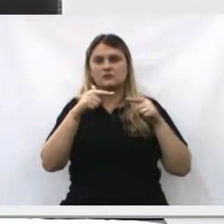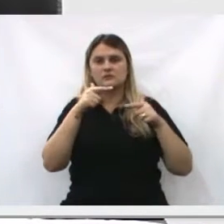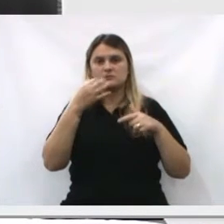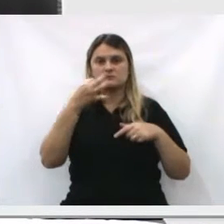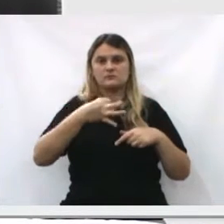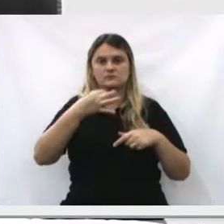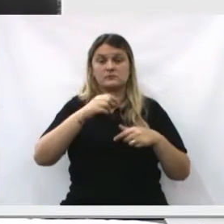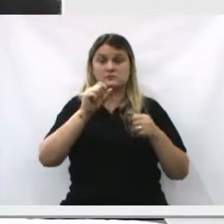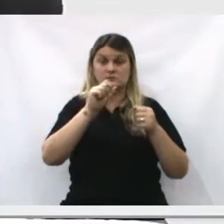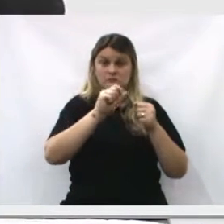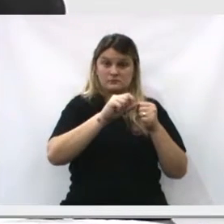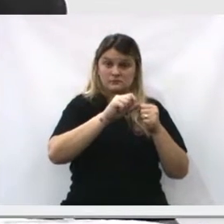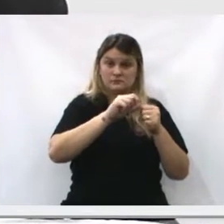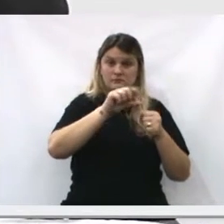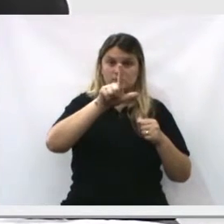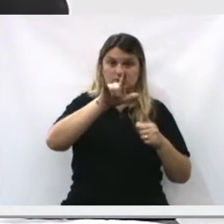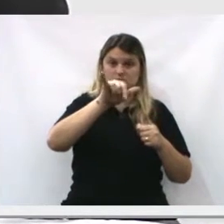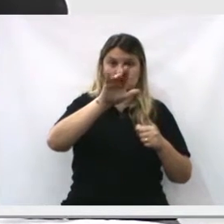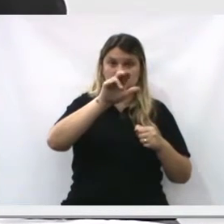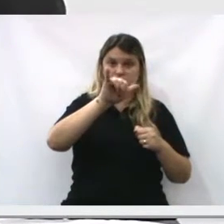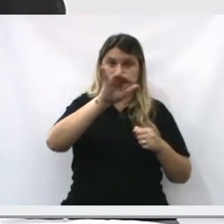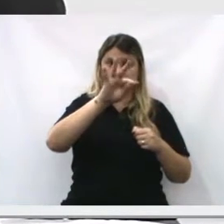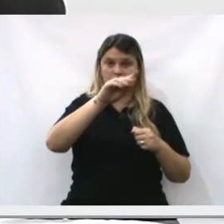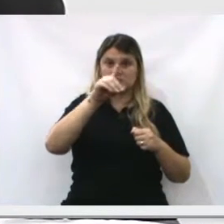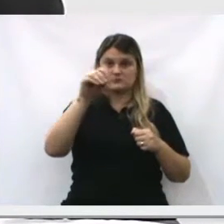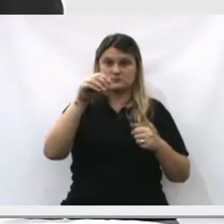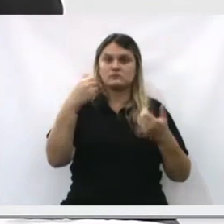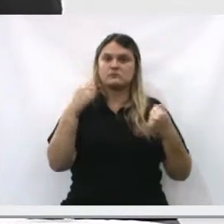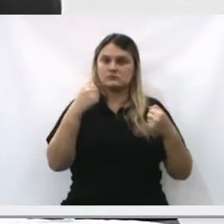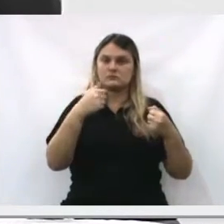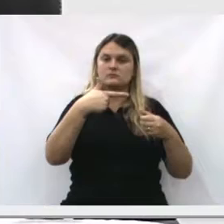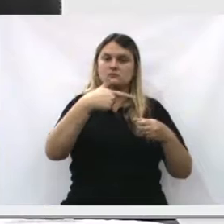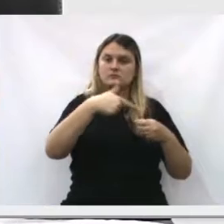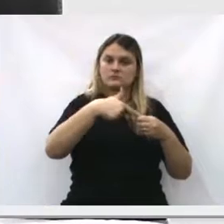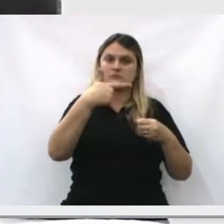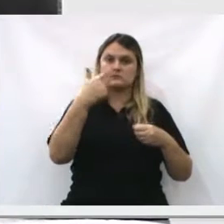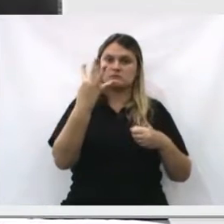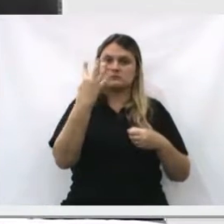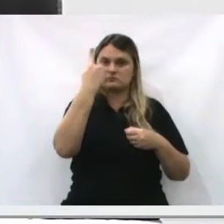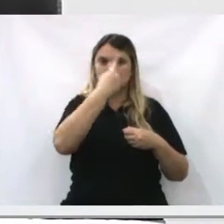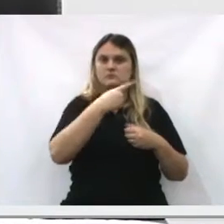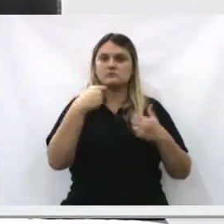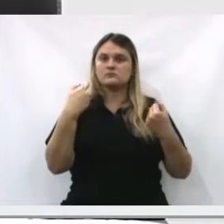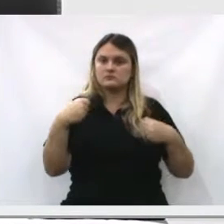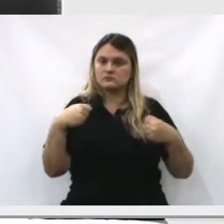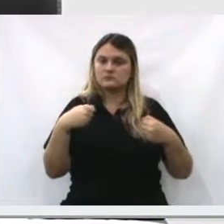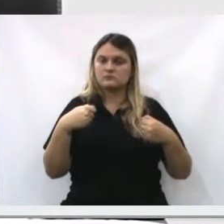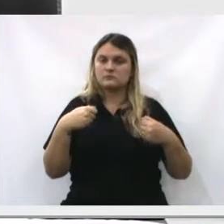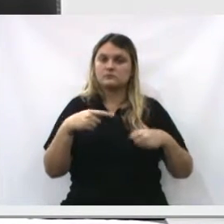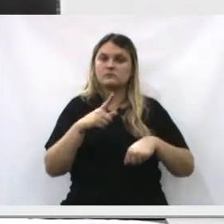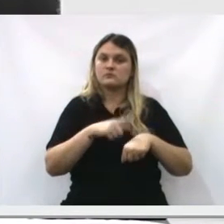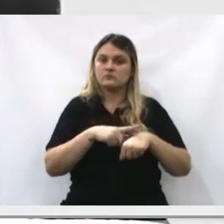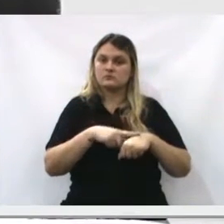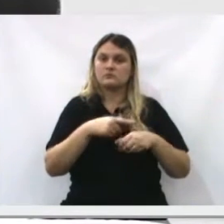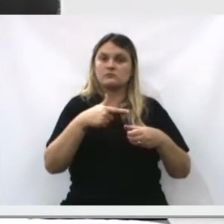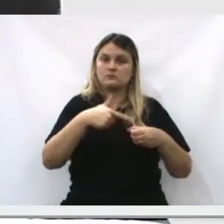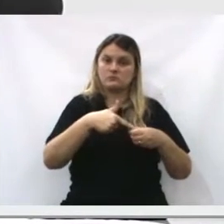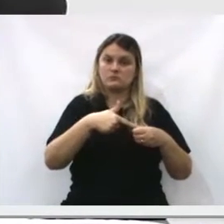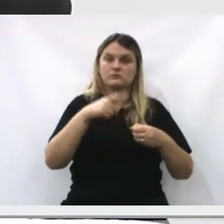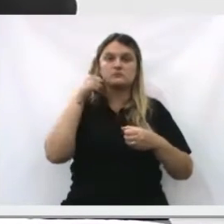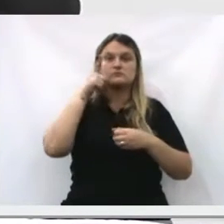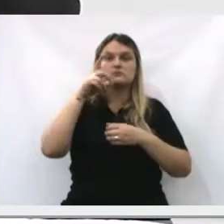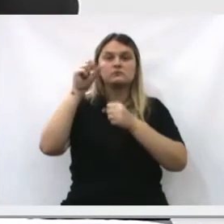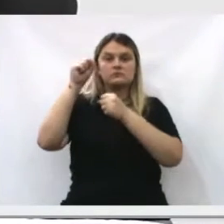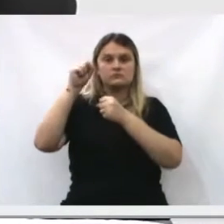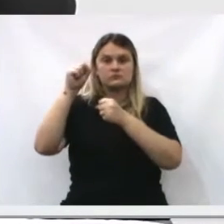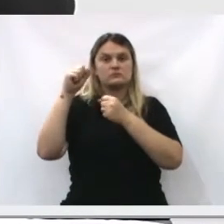faz a licitação, precisa o posto 24 horas? Precisa, então, a partir do